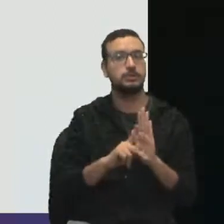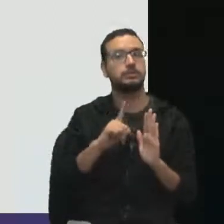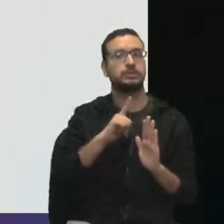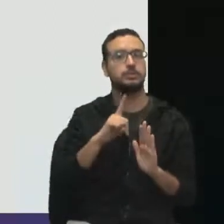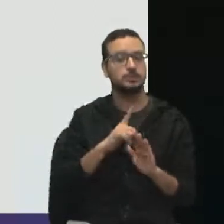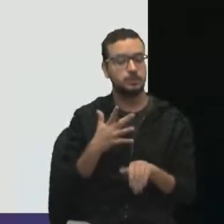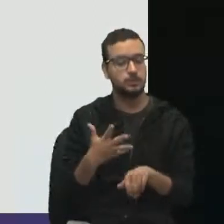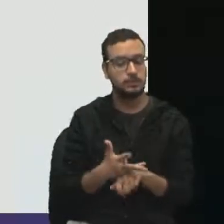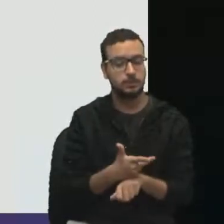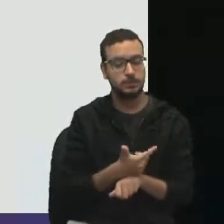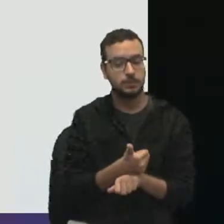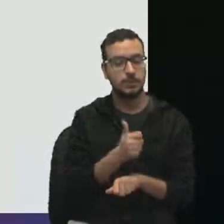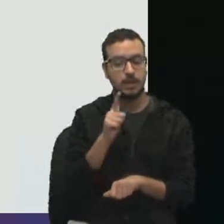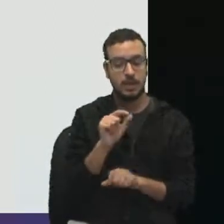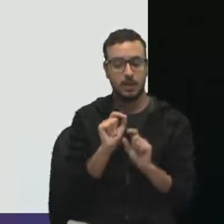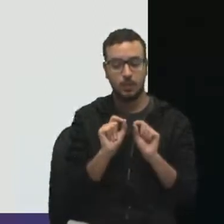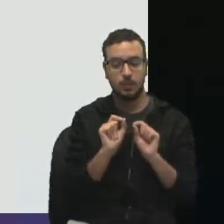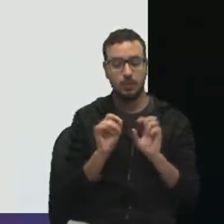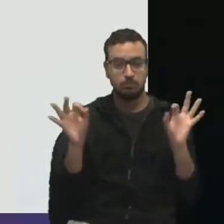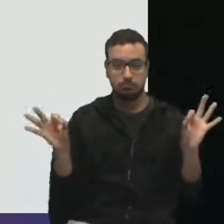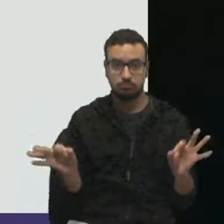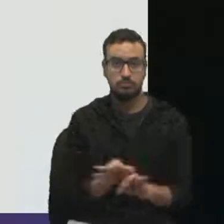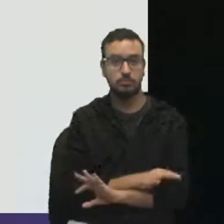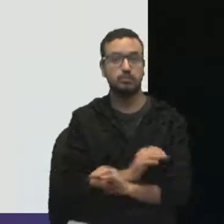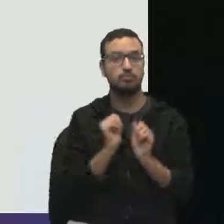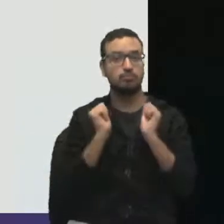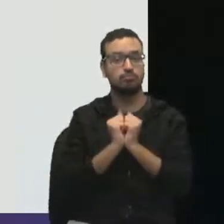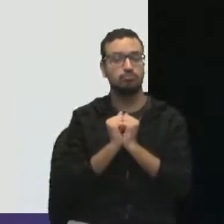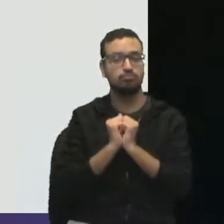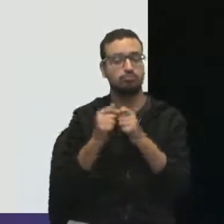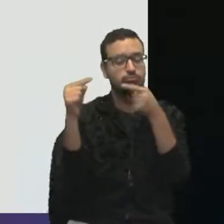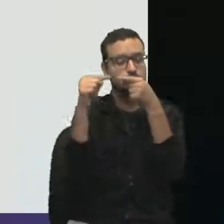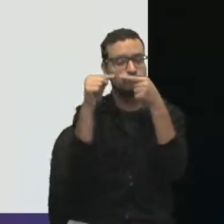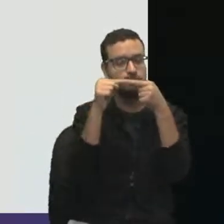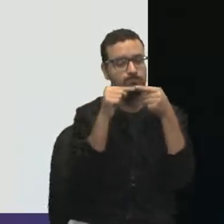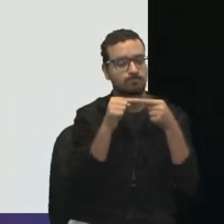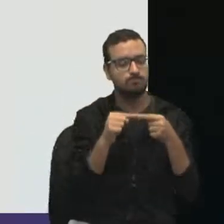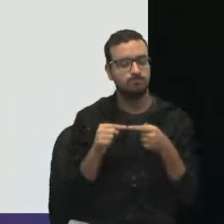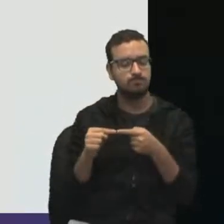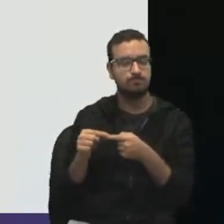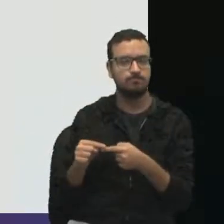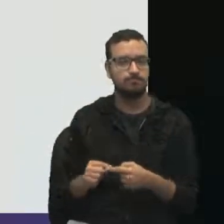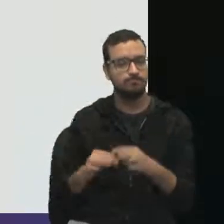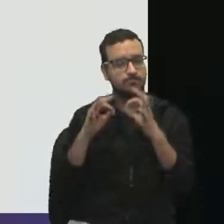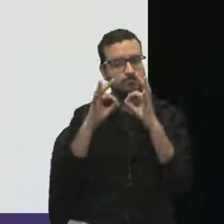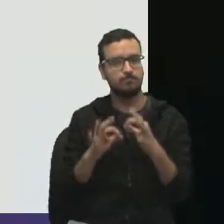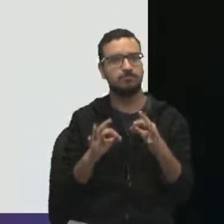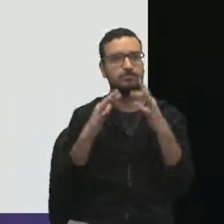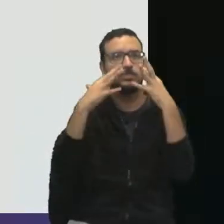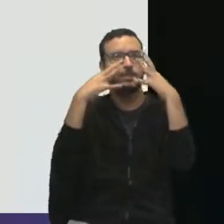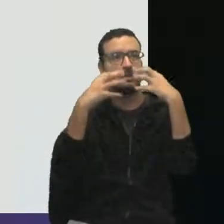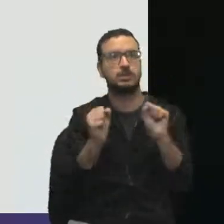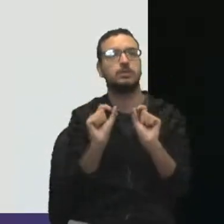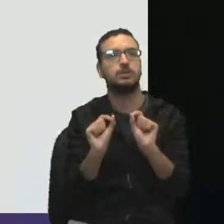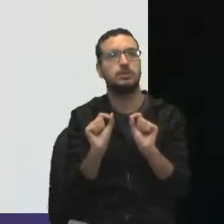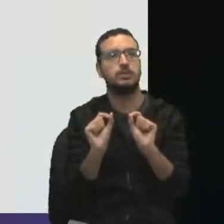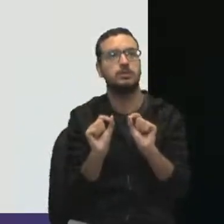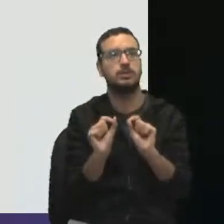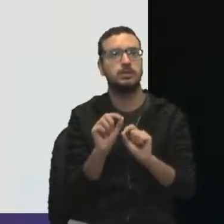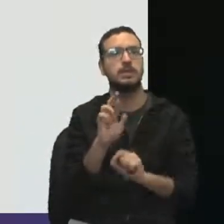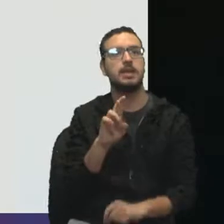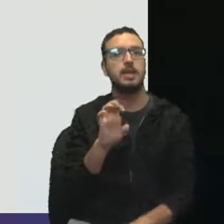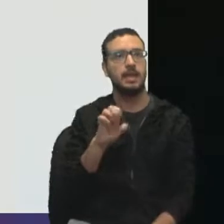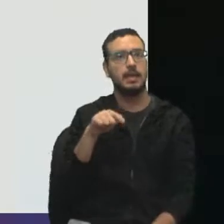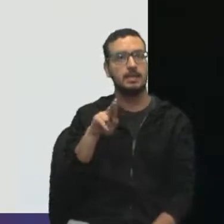aquele que foi concluído em conformidade, conforme, atendendo ao quê? Aos